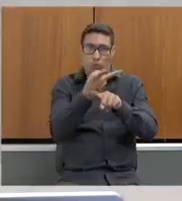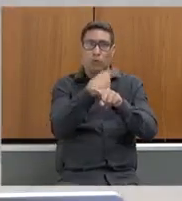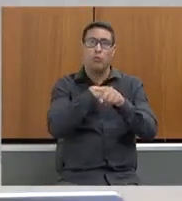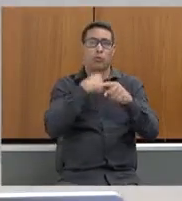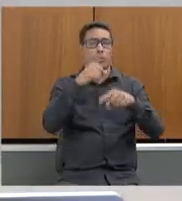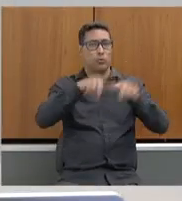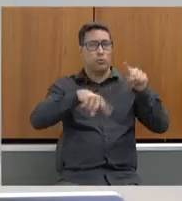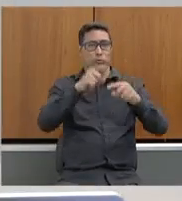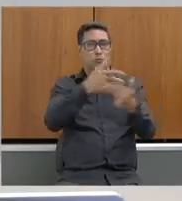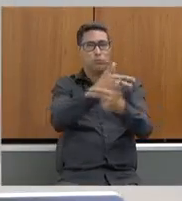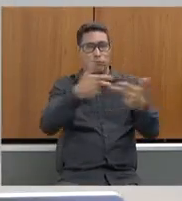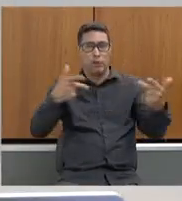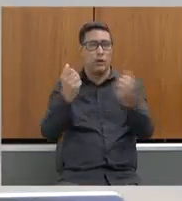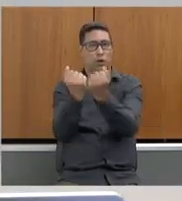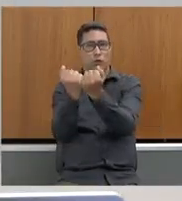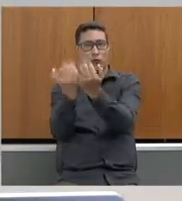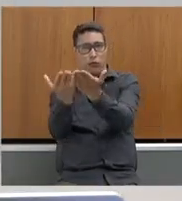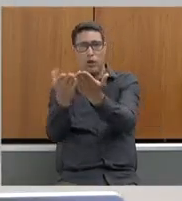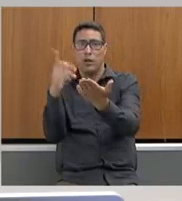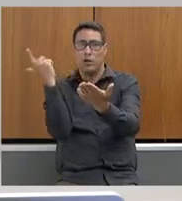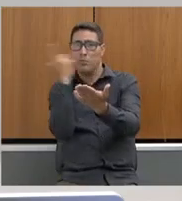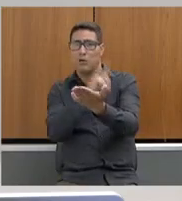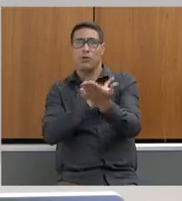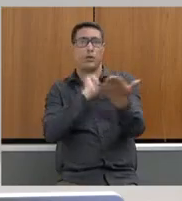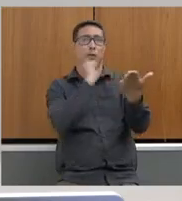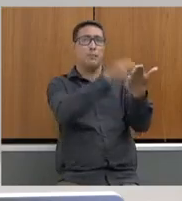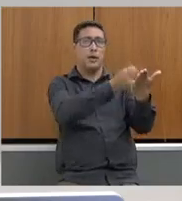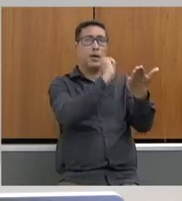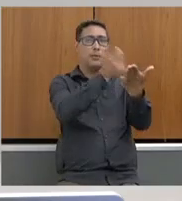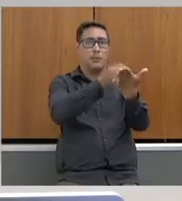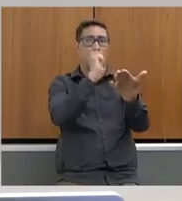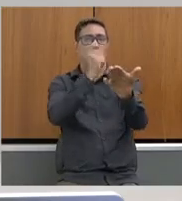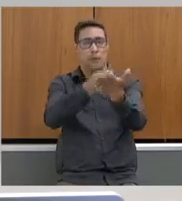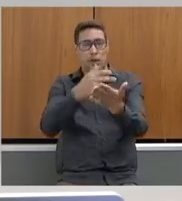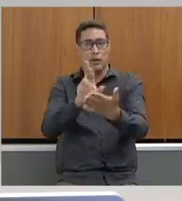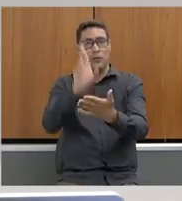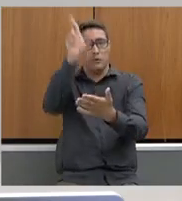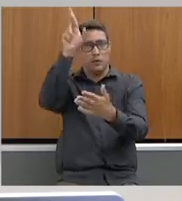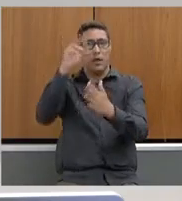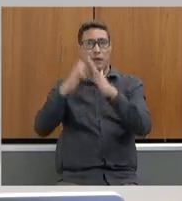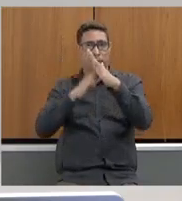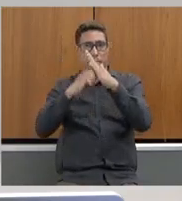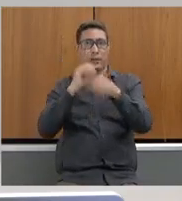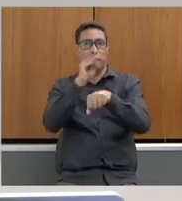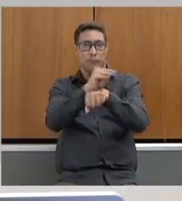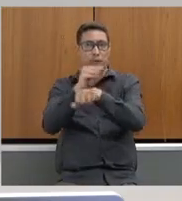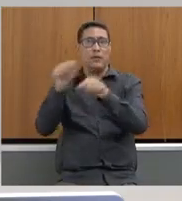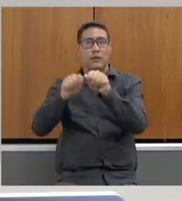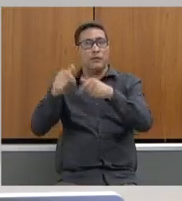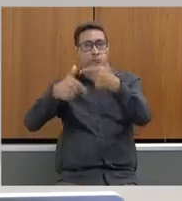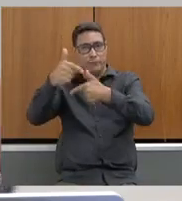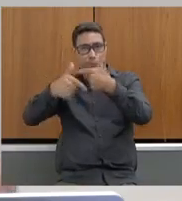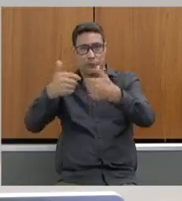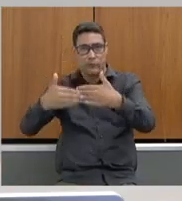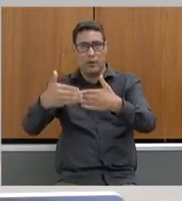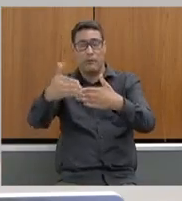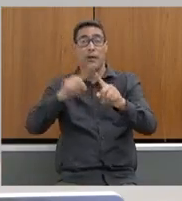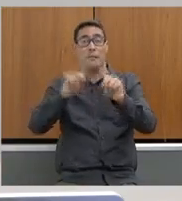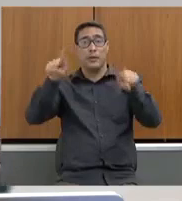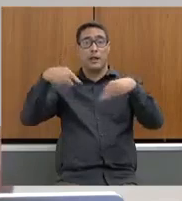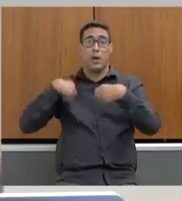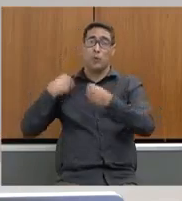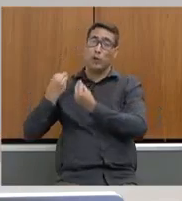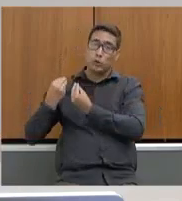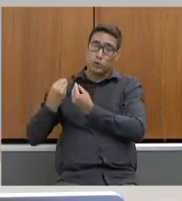externo para pagar as consultorias, de fato, que vão fazer esse trabalho. Mas é uma doação,